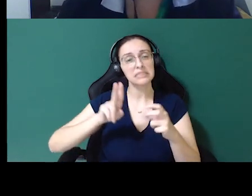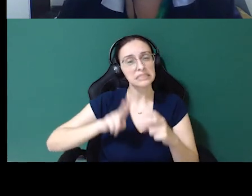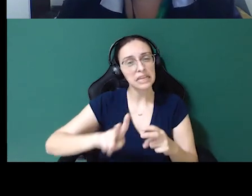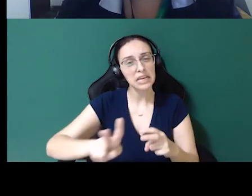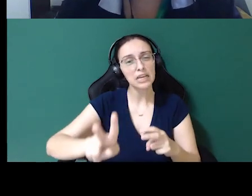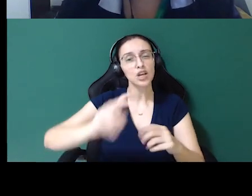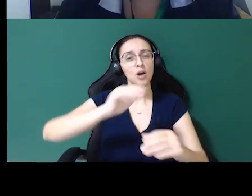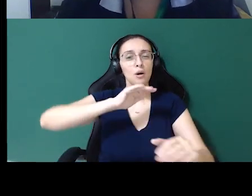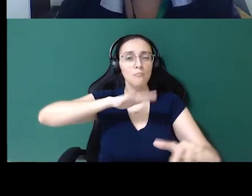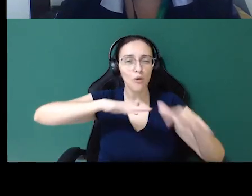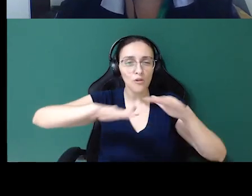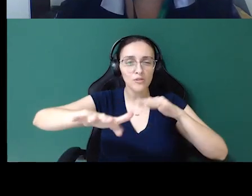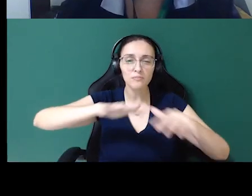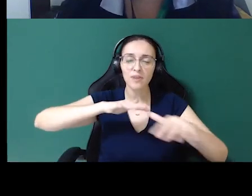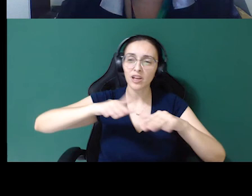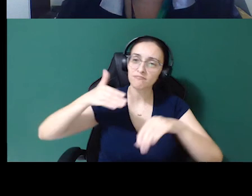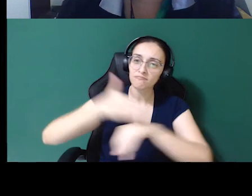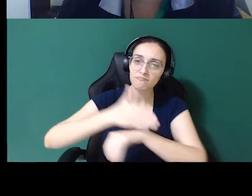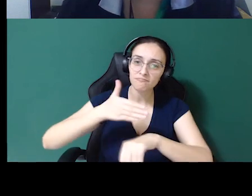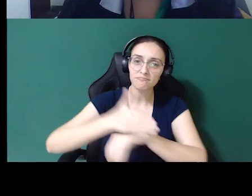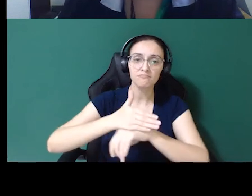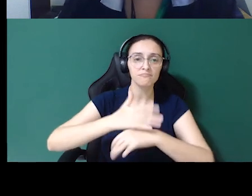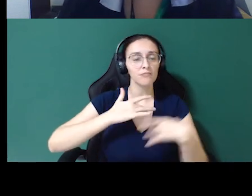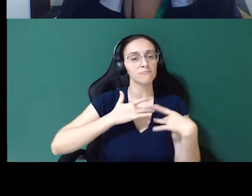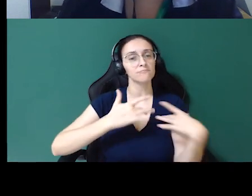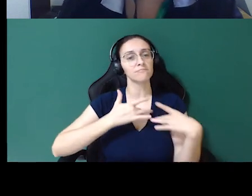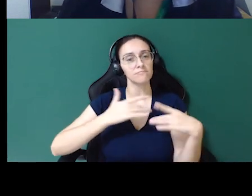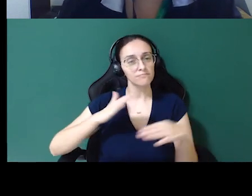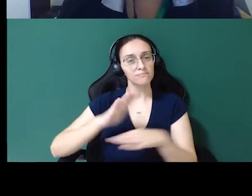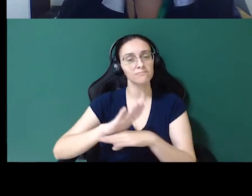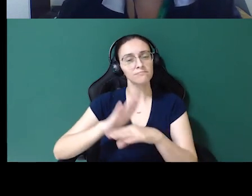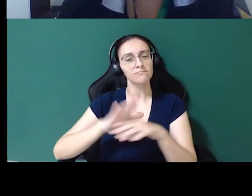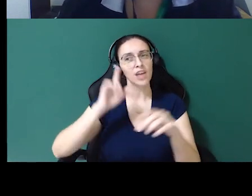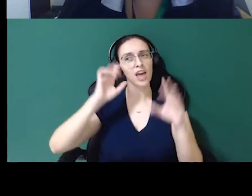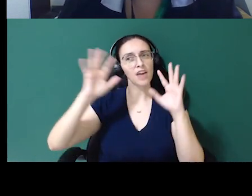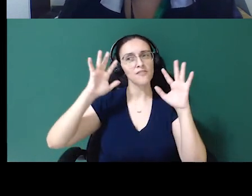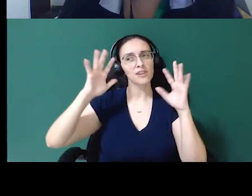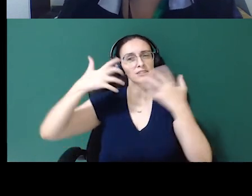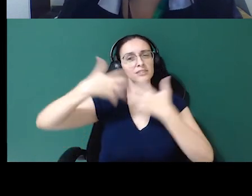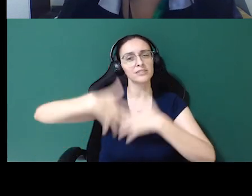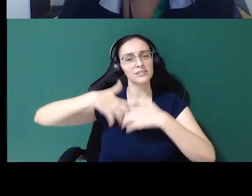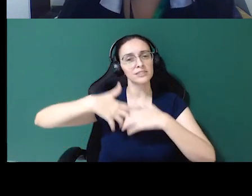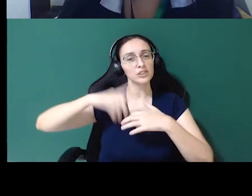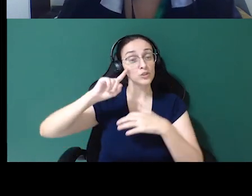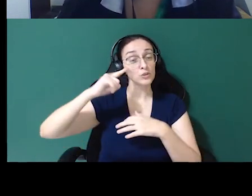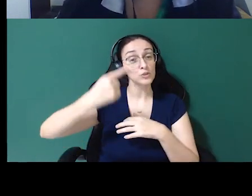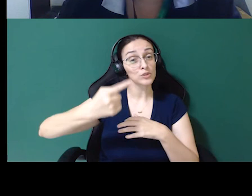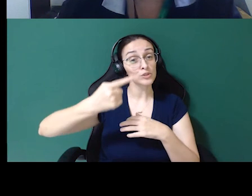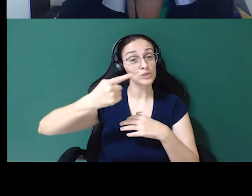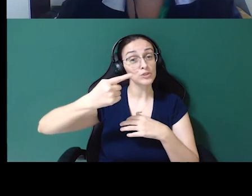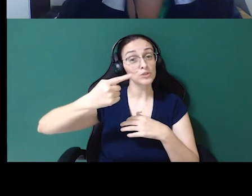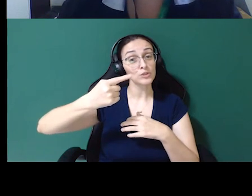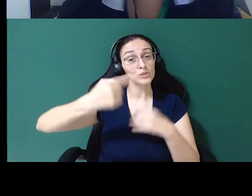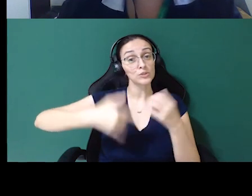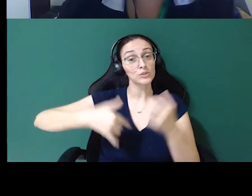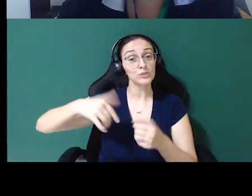ou colaborar ou participar de forma voluntária e qual reflexão nós estamos fazendo a cada dia, sabe, cada dia,